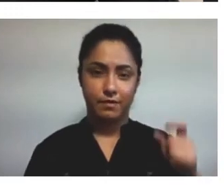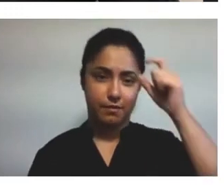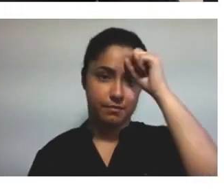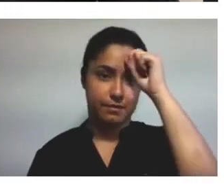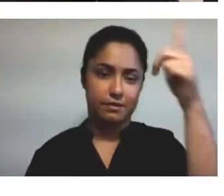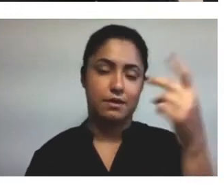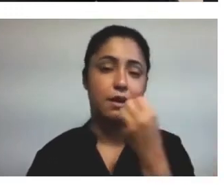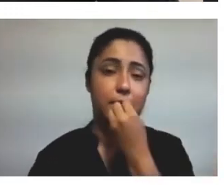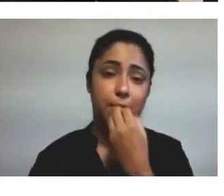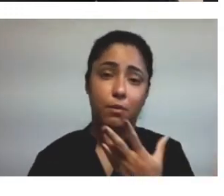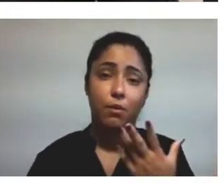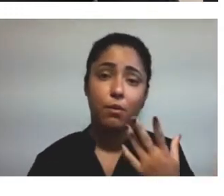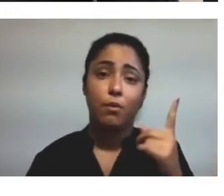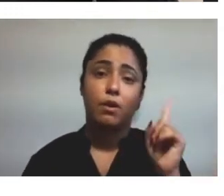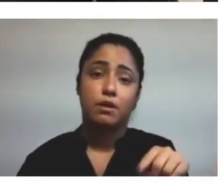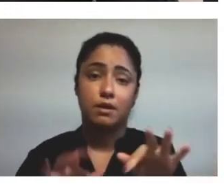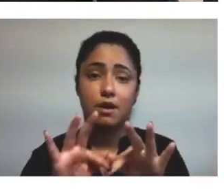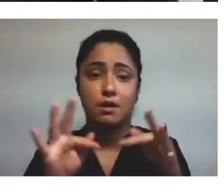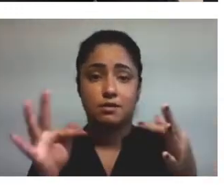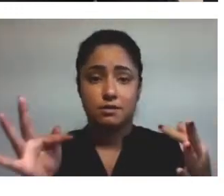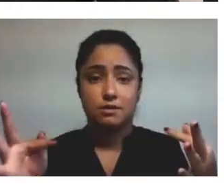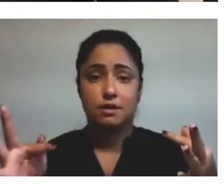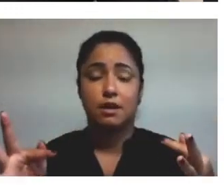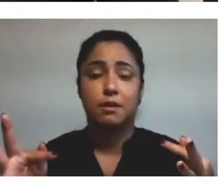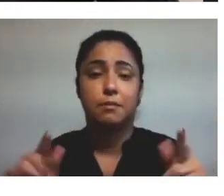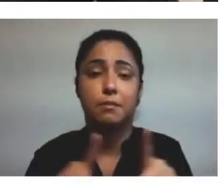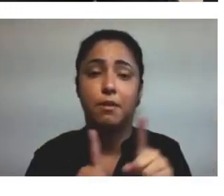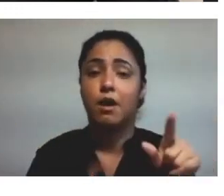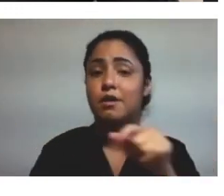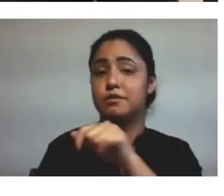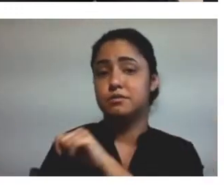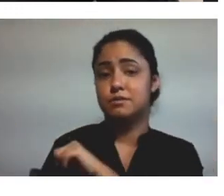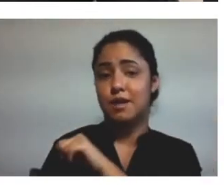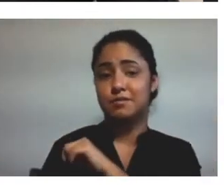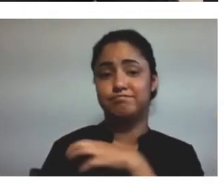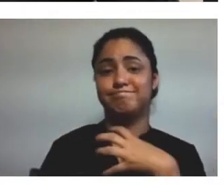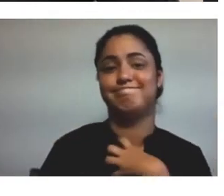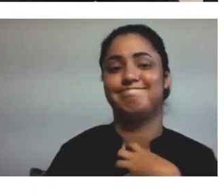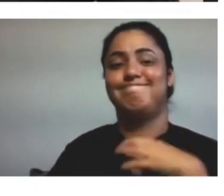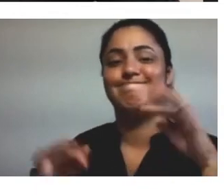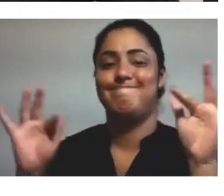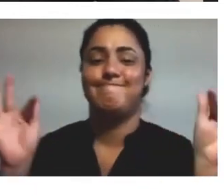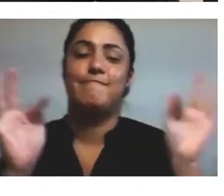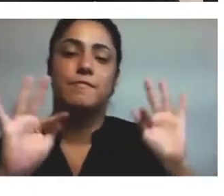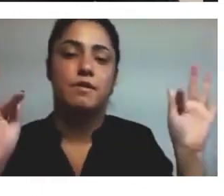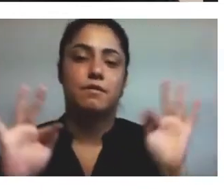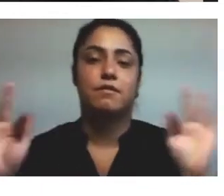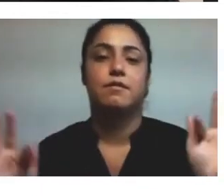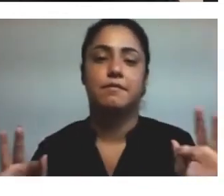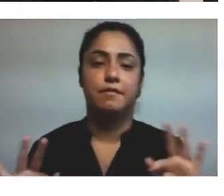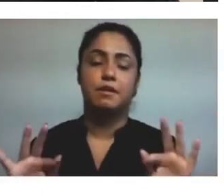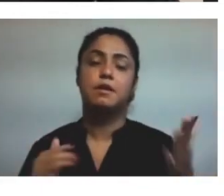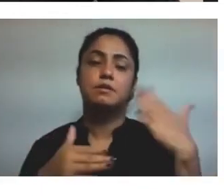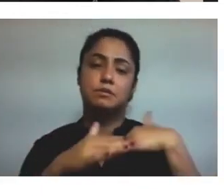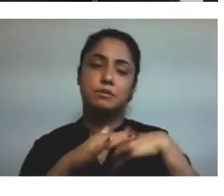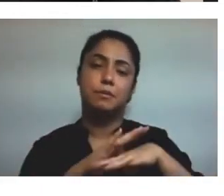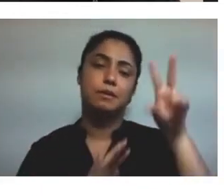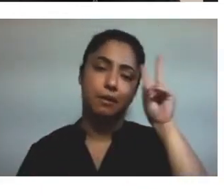foi uma ideia simples, né? Do biscuit, só que os alunos ficaram encantados com o troféu, né? Eles guardaram assim de recordação e amaram mesmo.